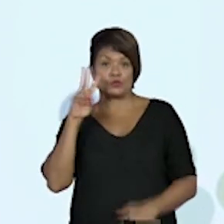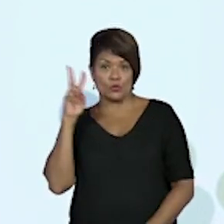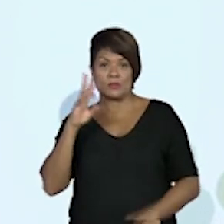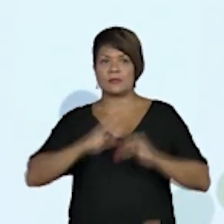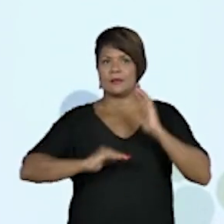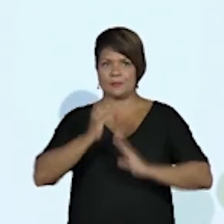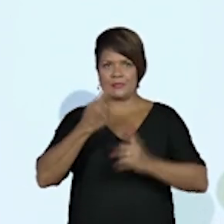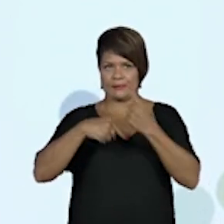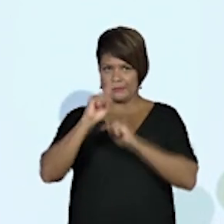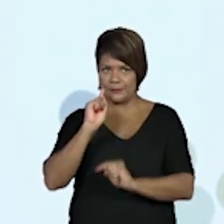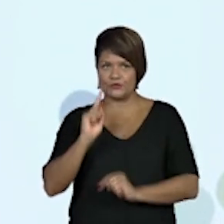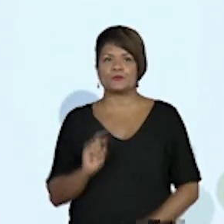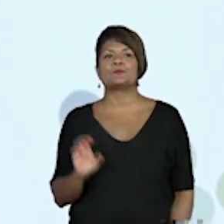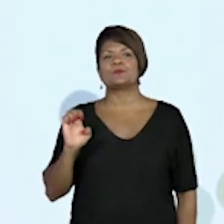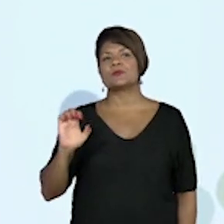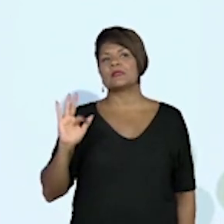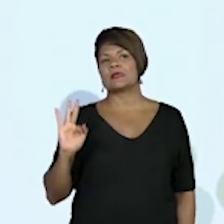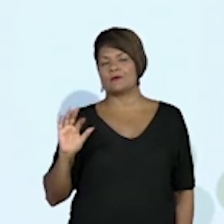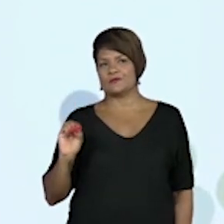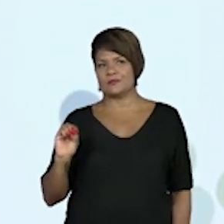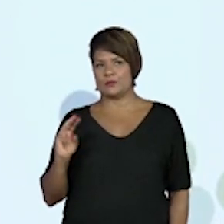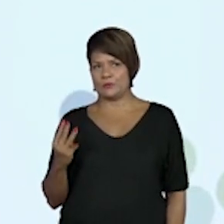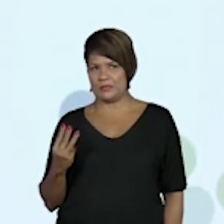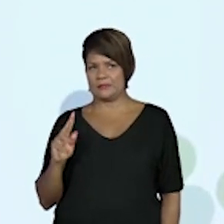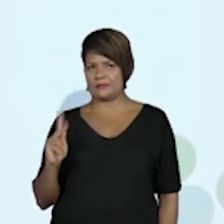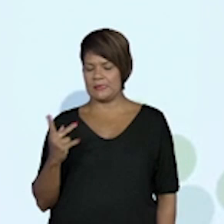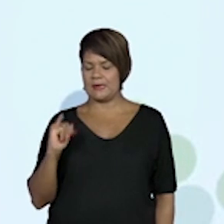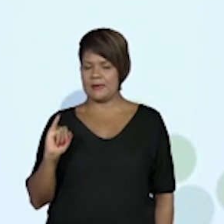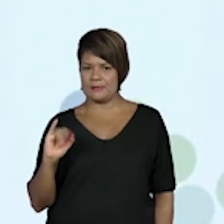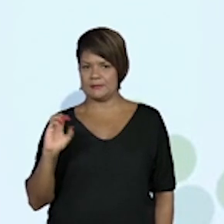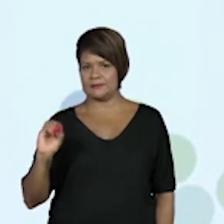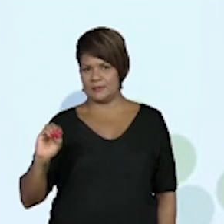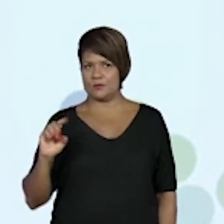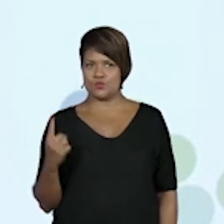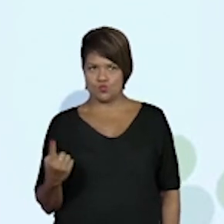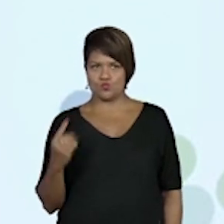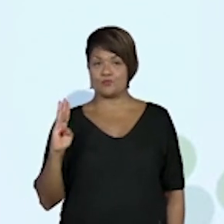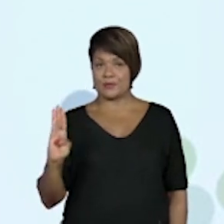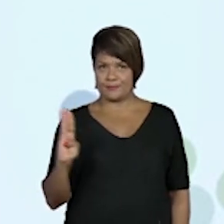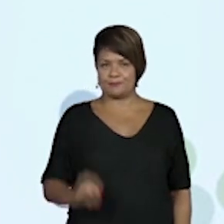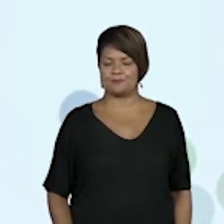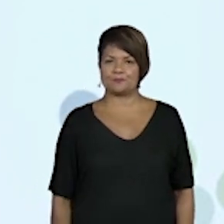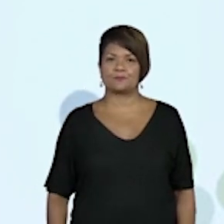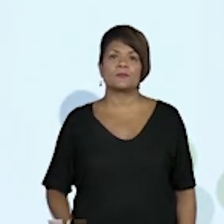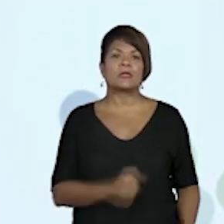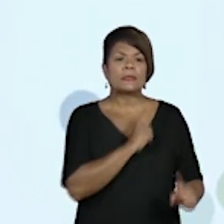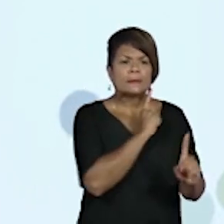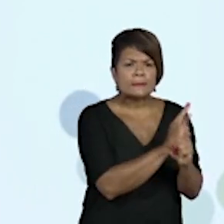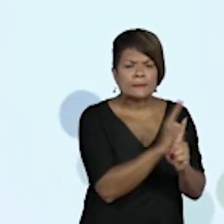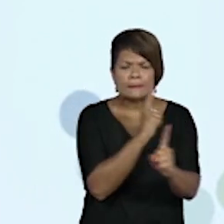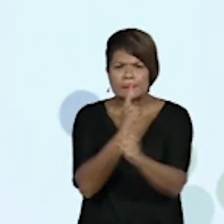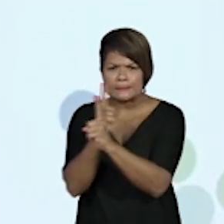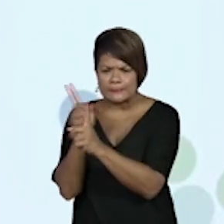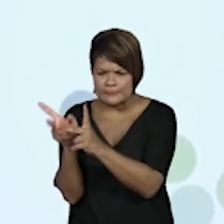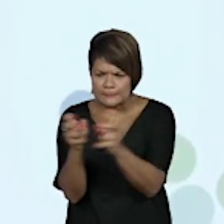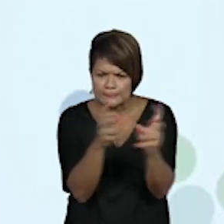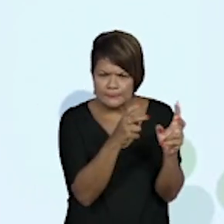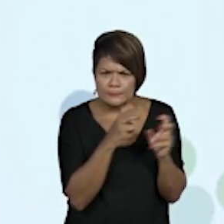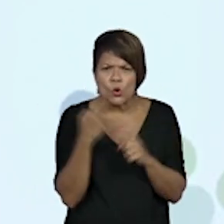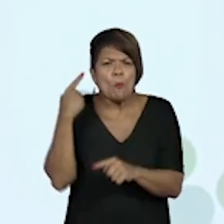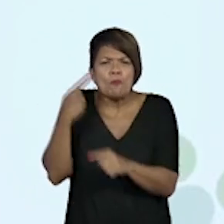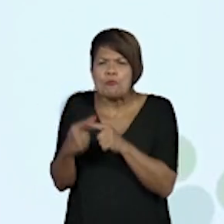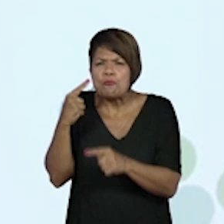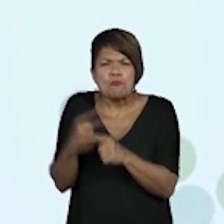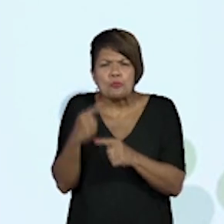é EF03HI01B. Identificar as causas